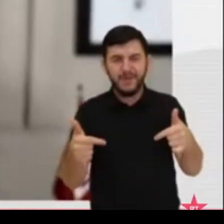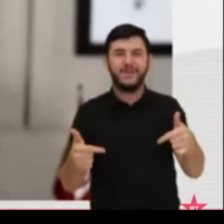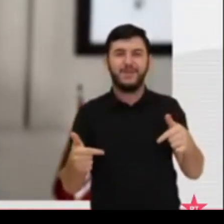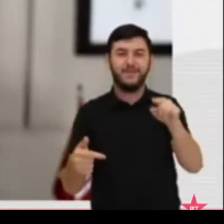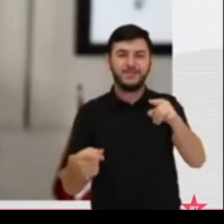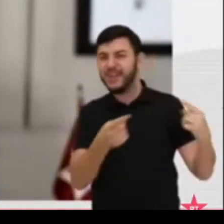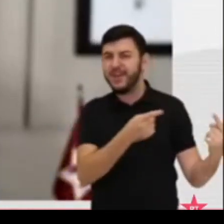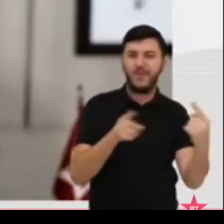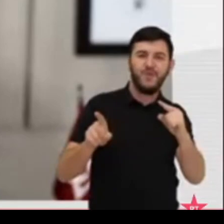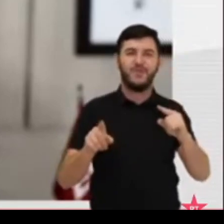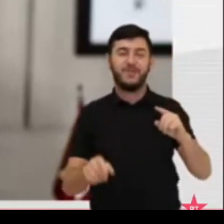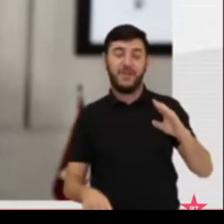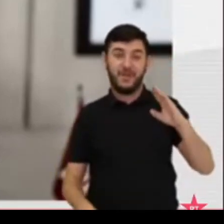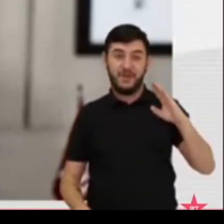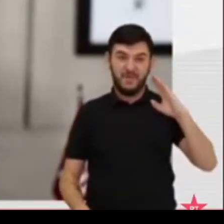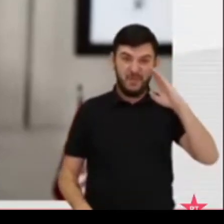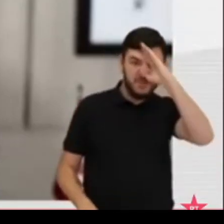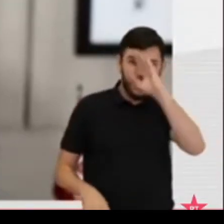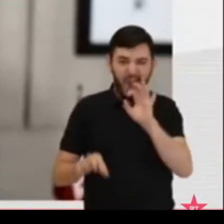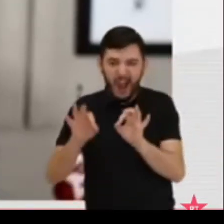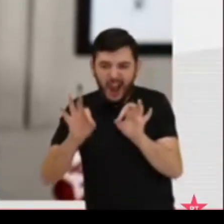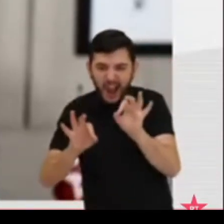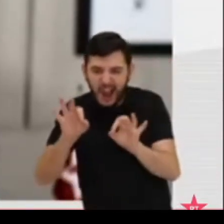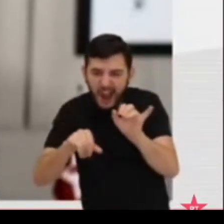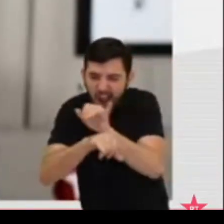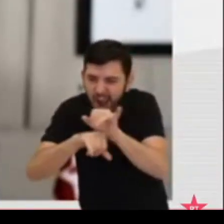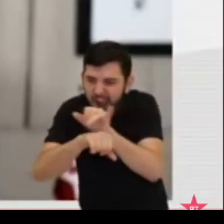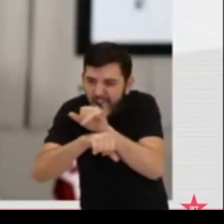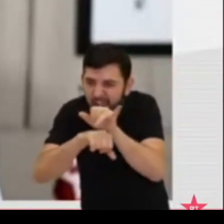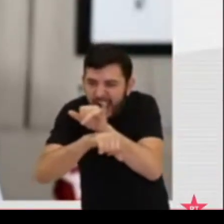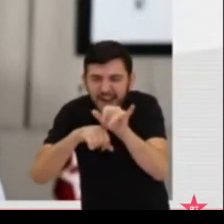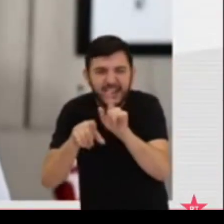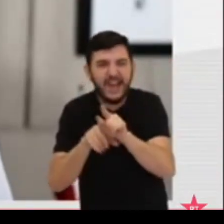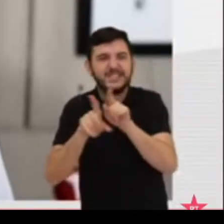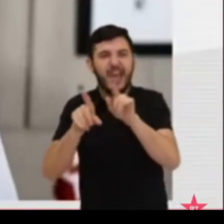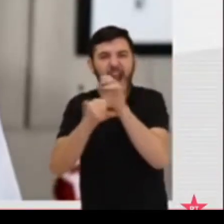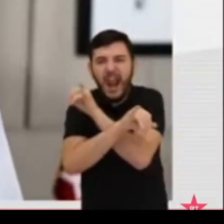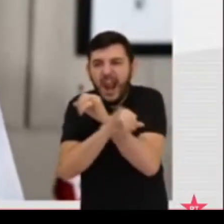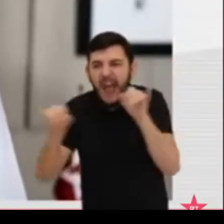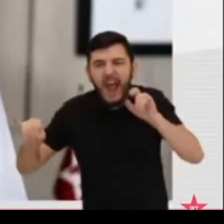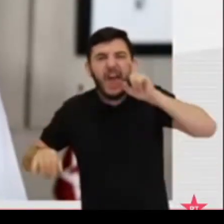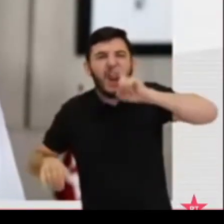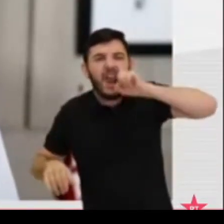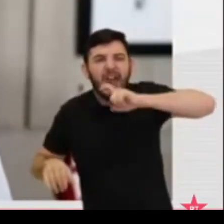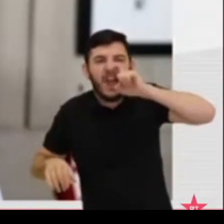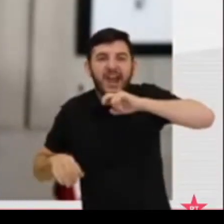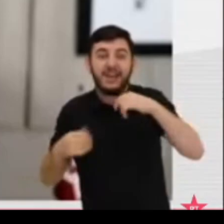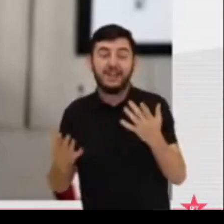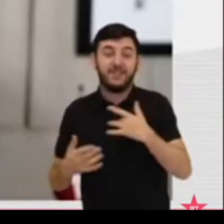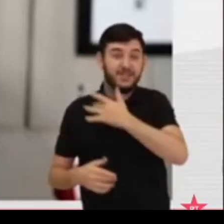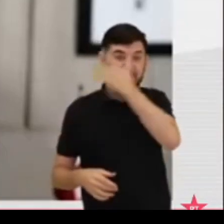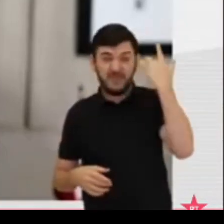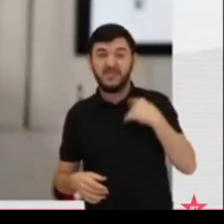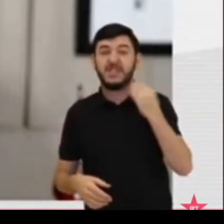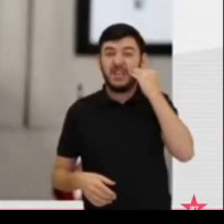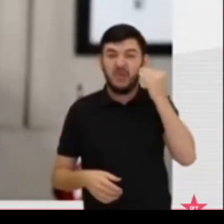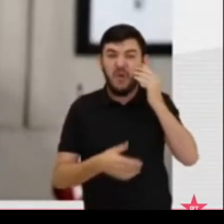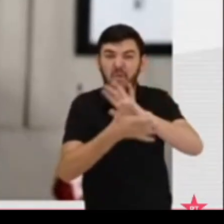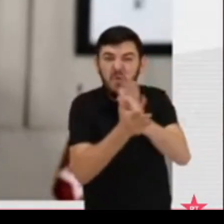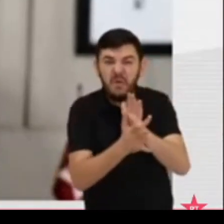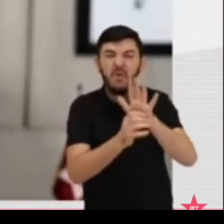fake news. Tentaram destruir sua reputação espalhando mentiras absurdas a seu respeito.